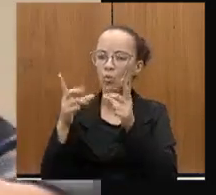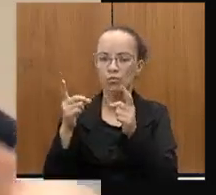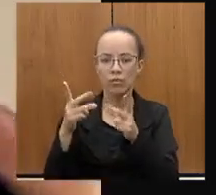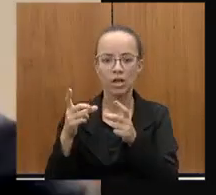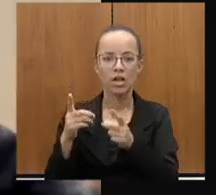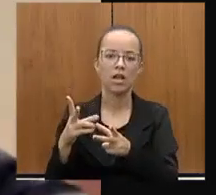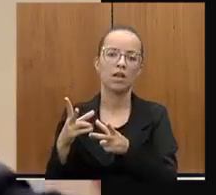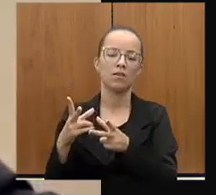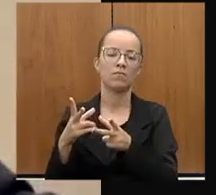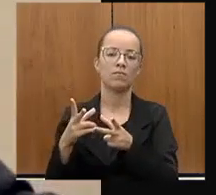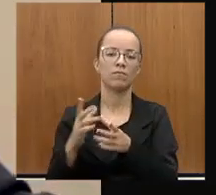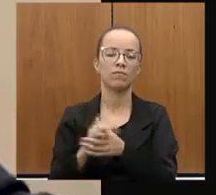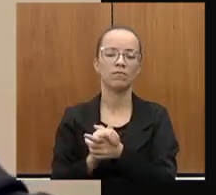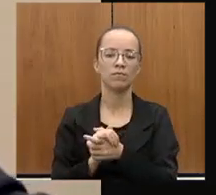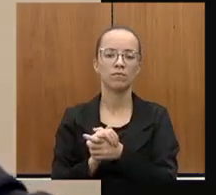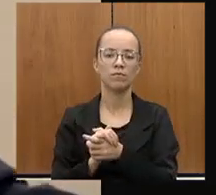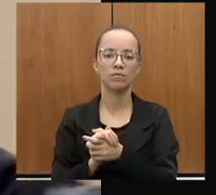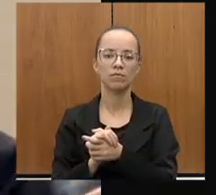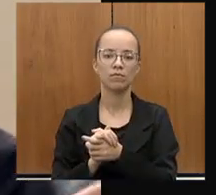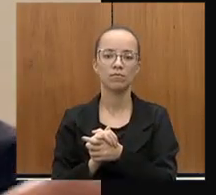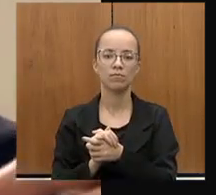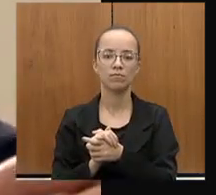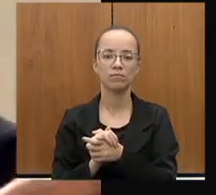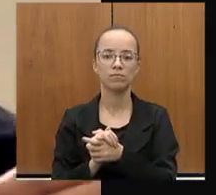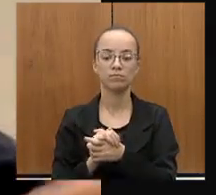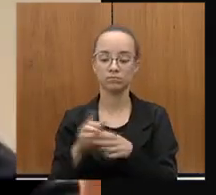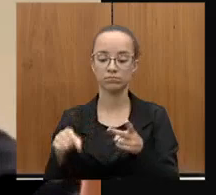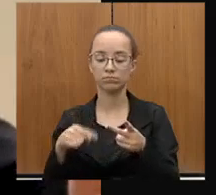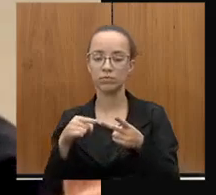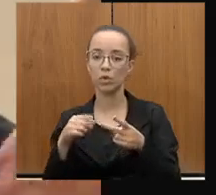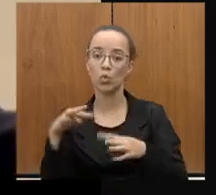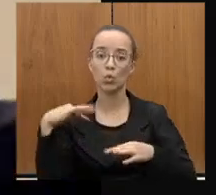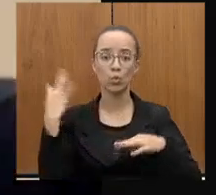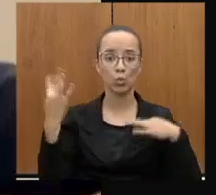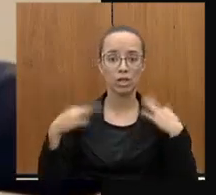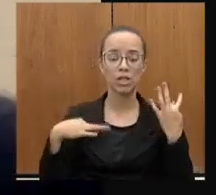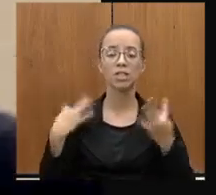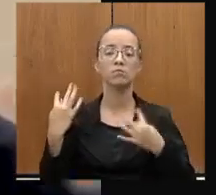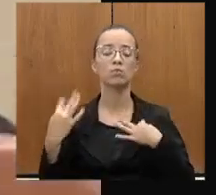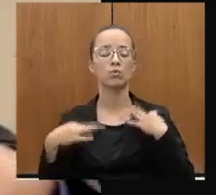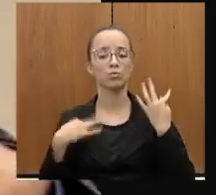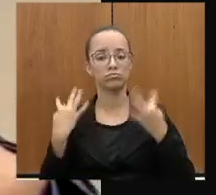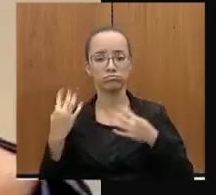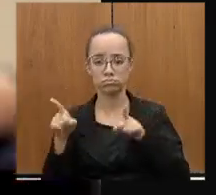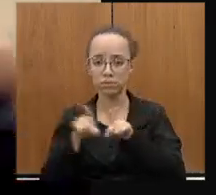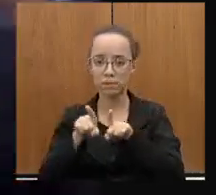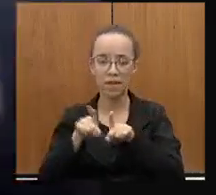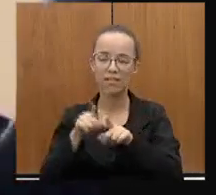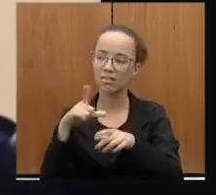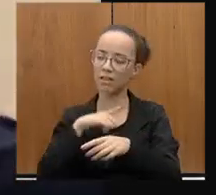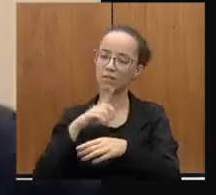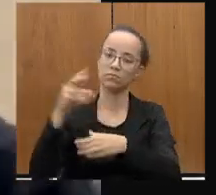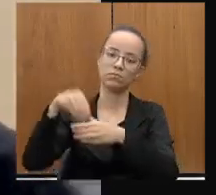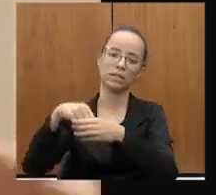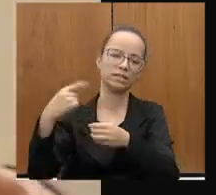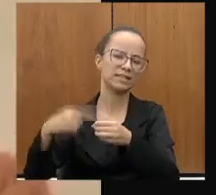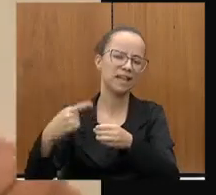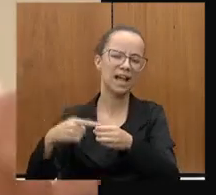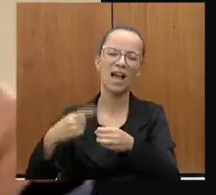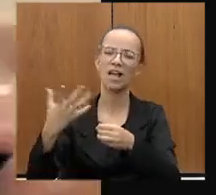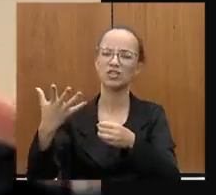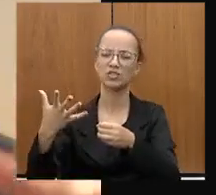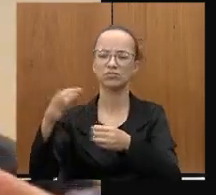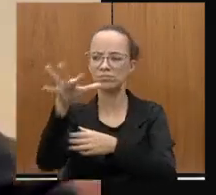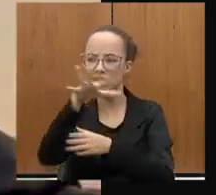exclusivamente do turista que vai para a região de São João del Rey, Tiradentes,